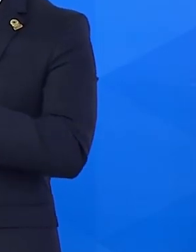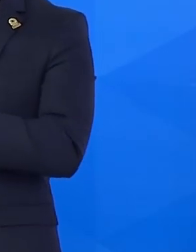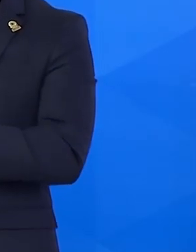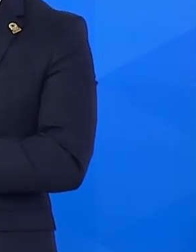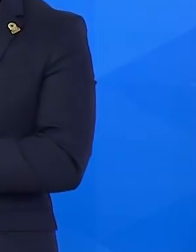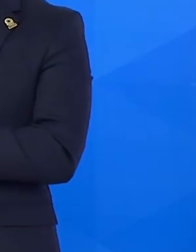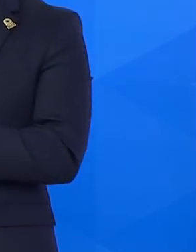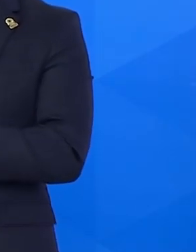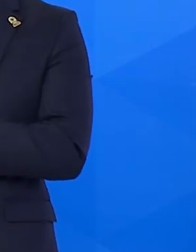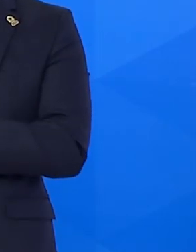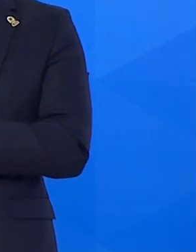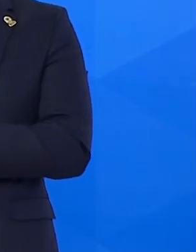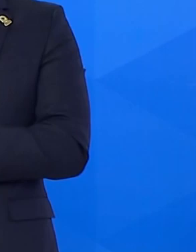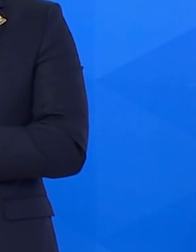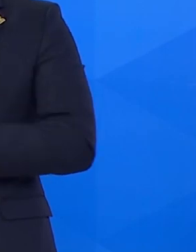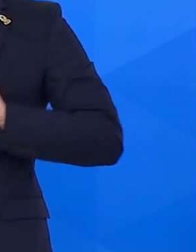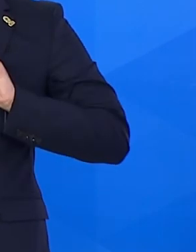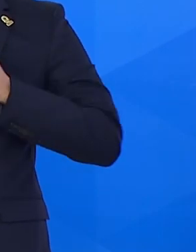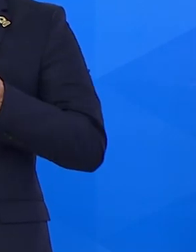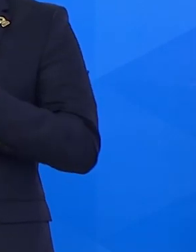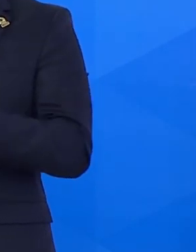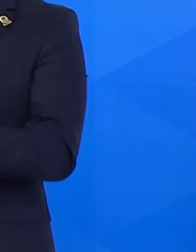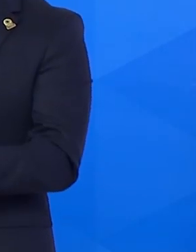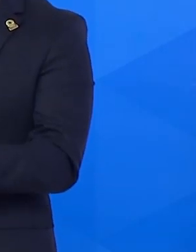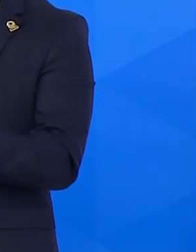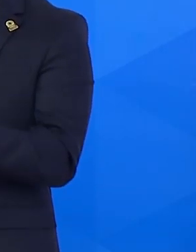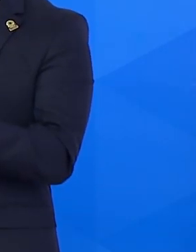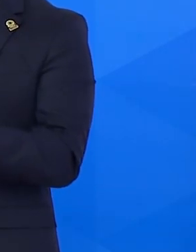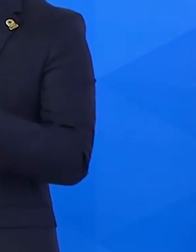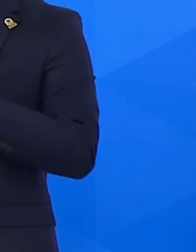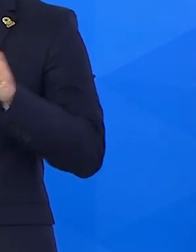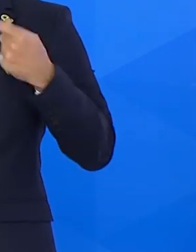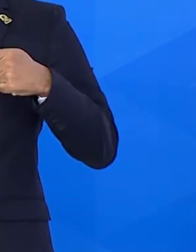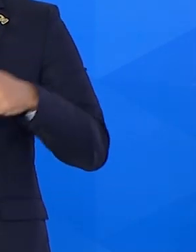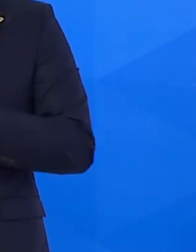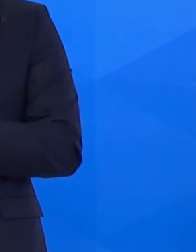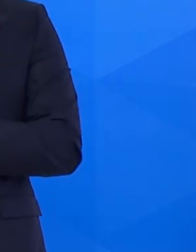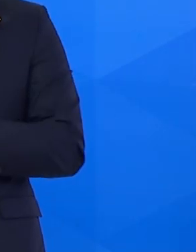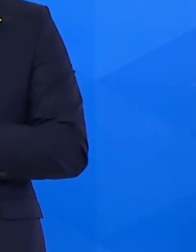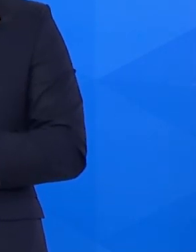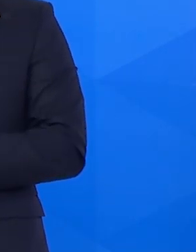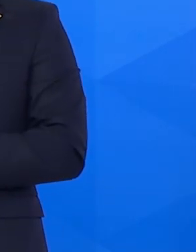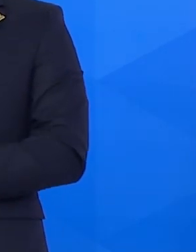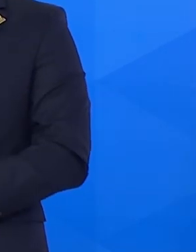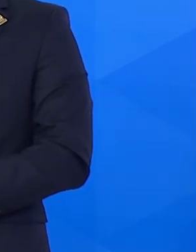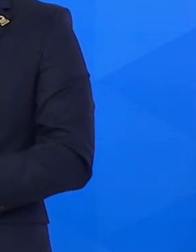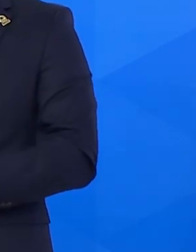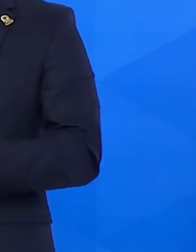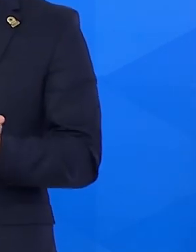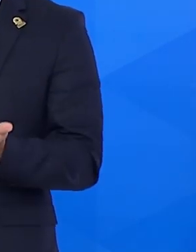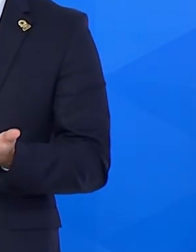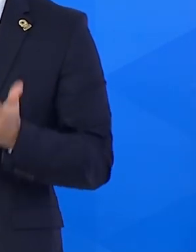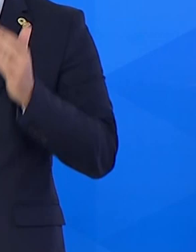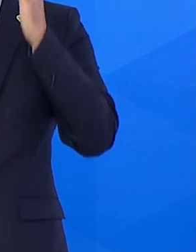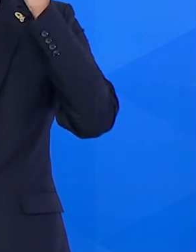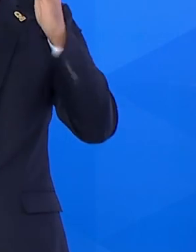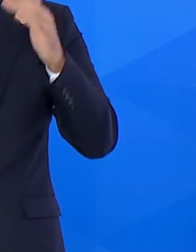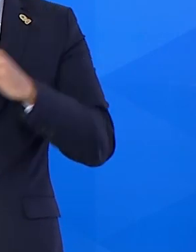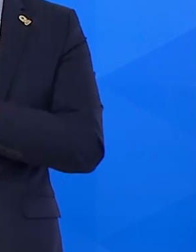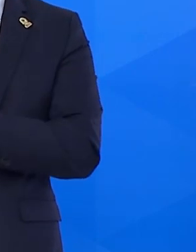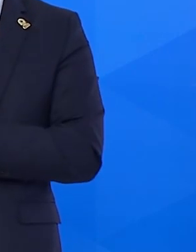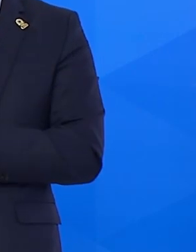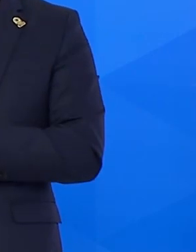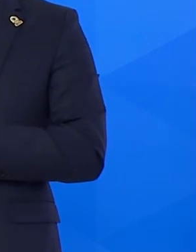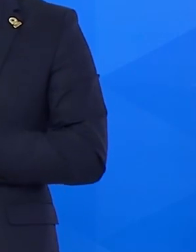envolvendo inteiramente, porque é preciso que cada cidadão cumpra com o seu dever para com o Brasil.